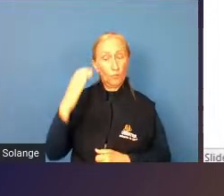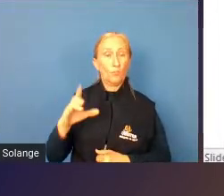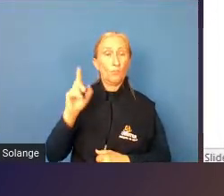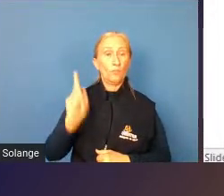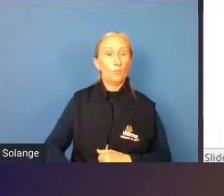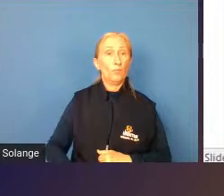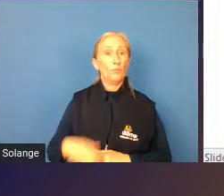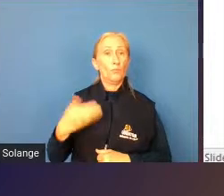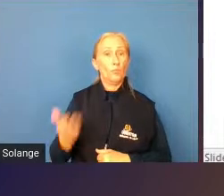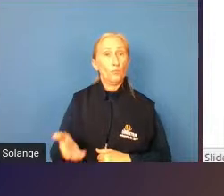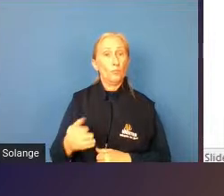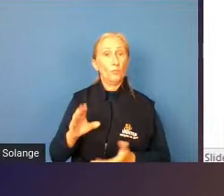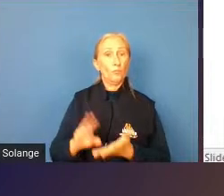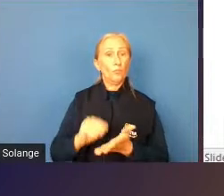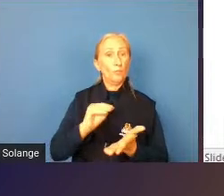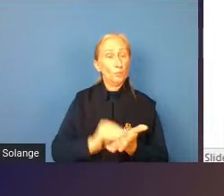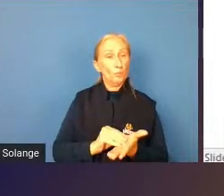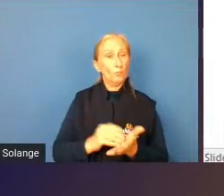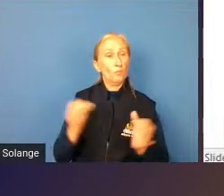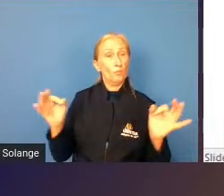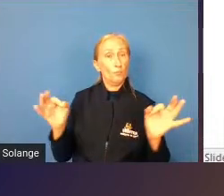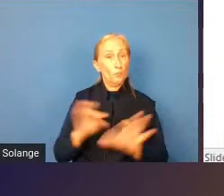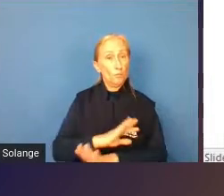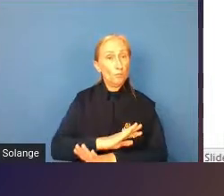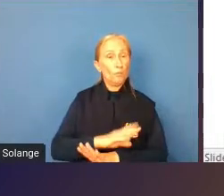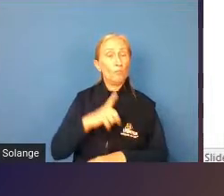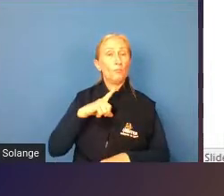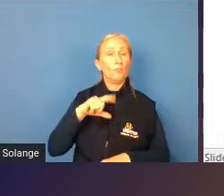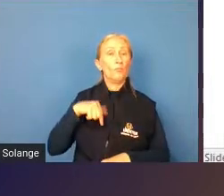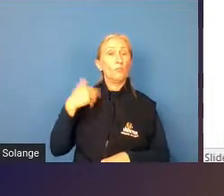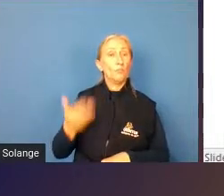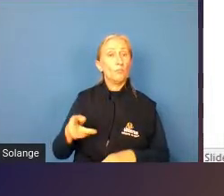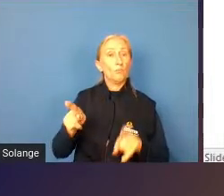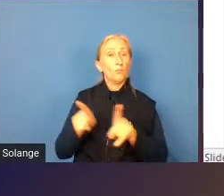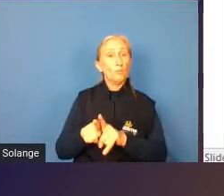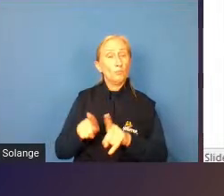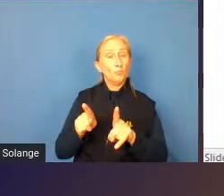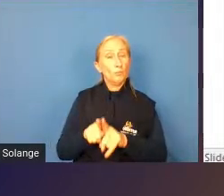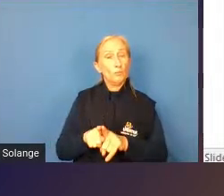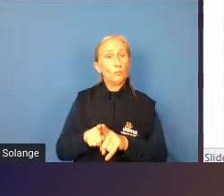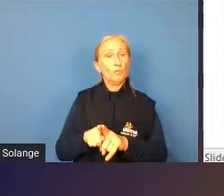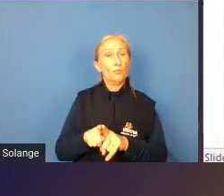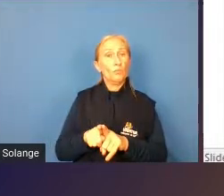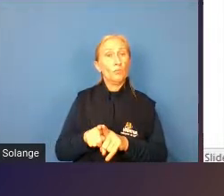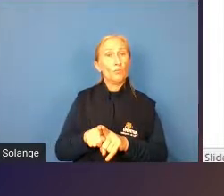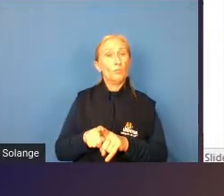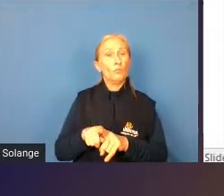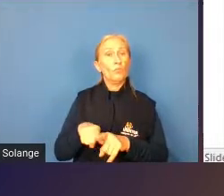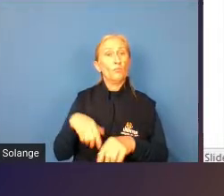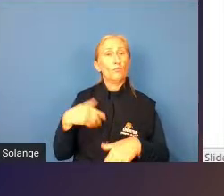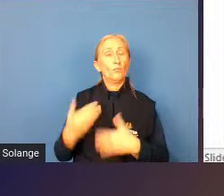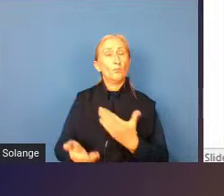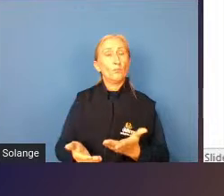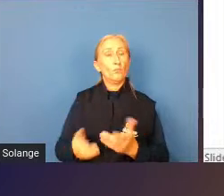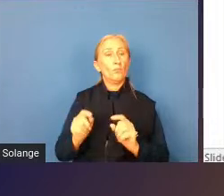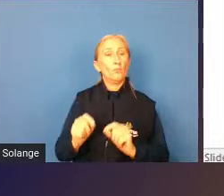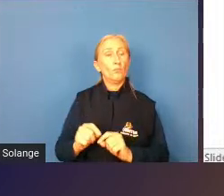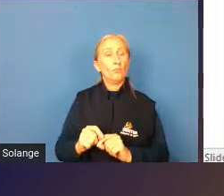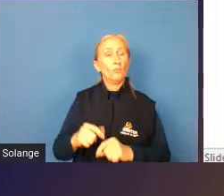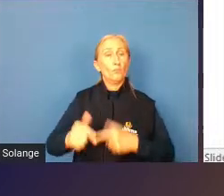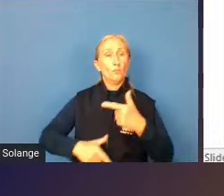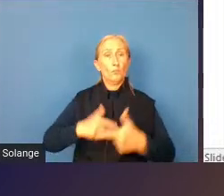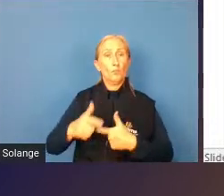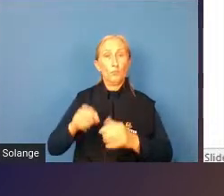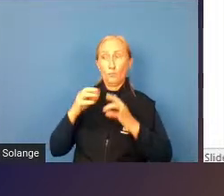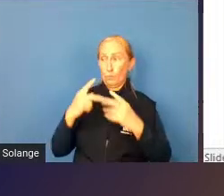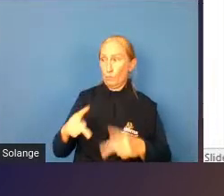esses dados acabam acontecendo também então o trabalho